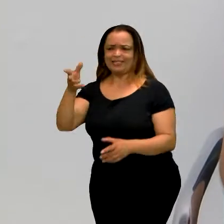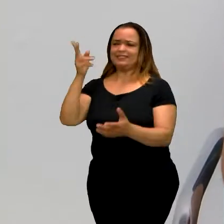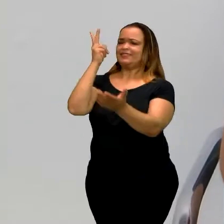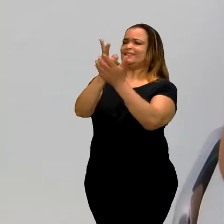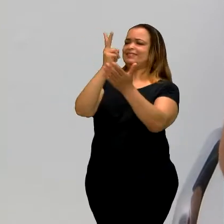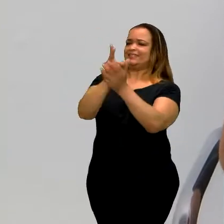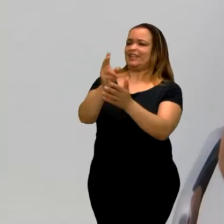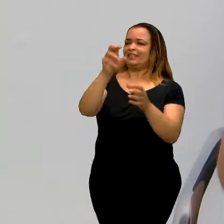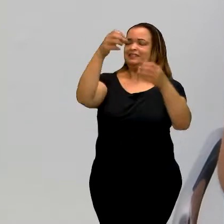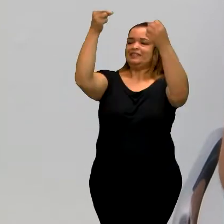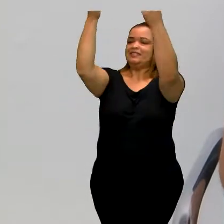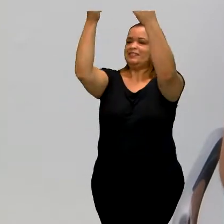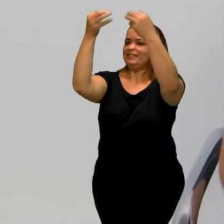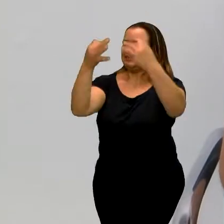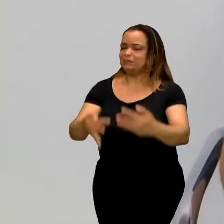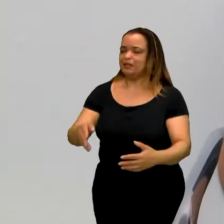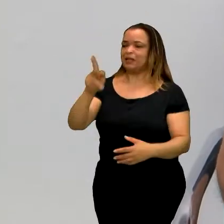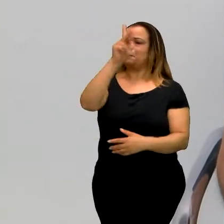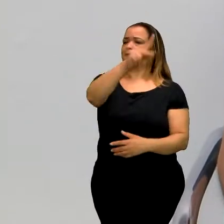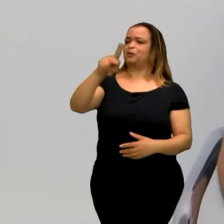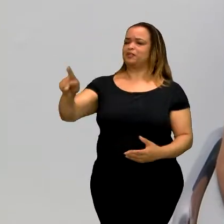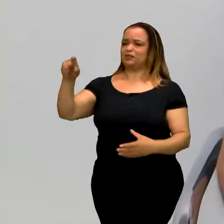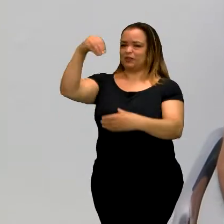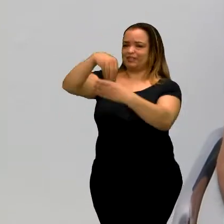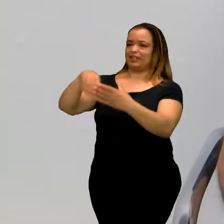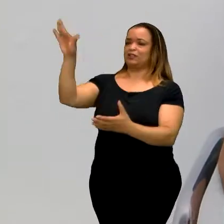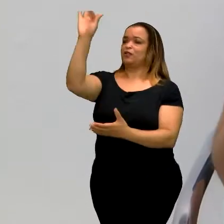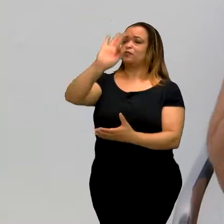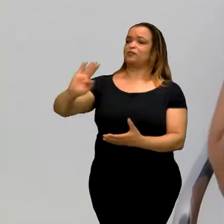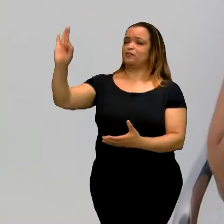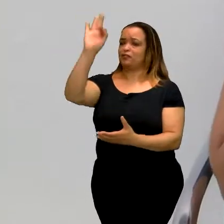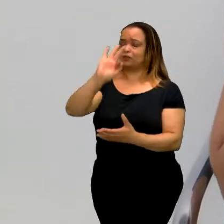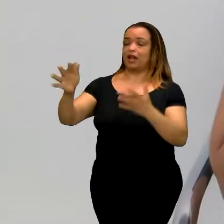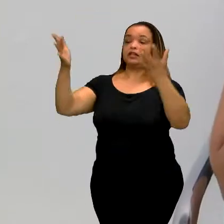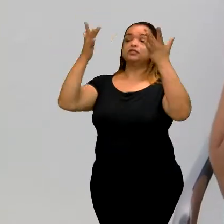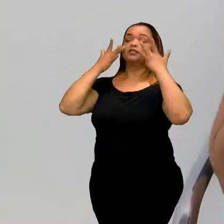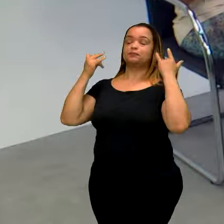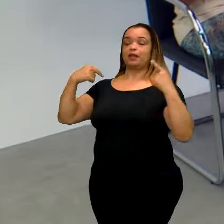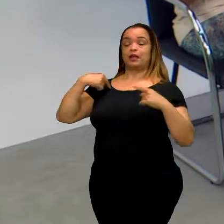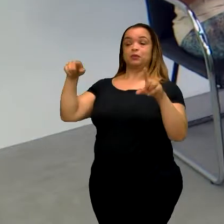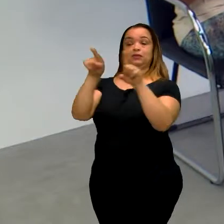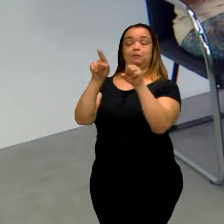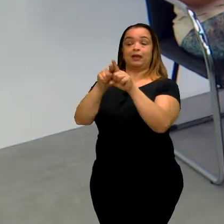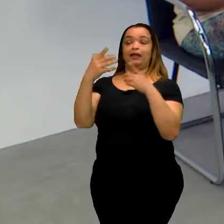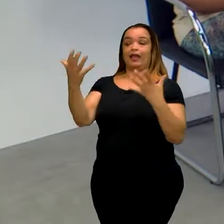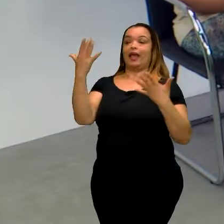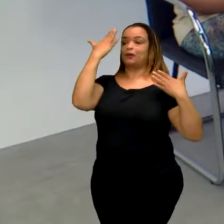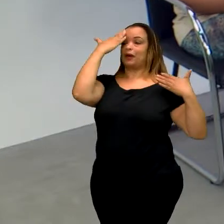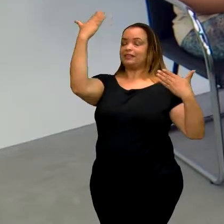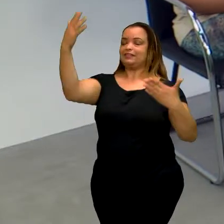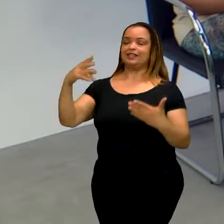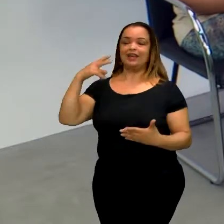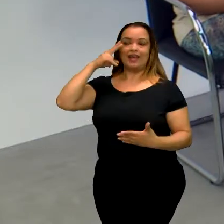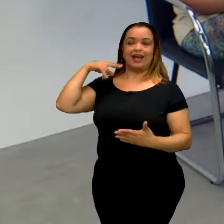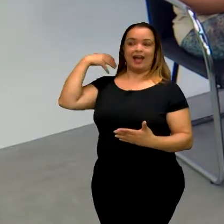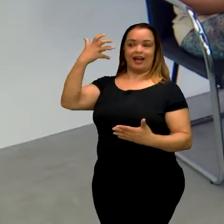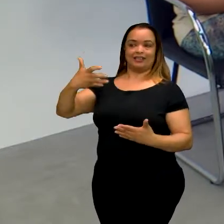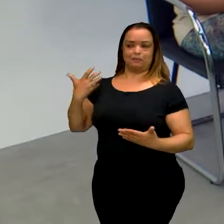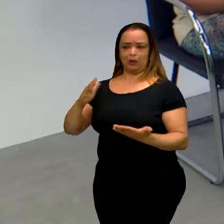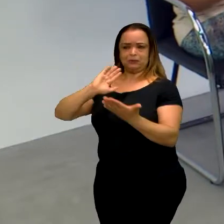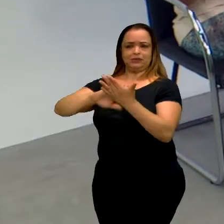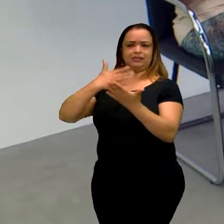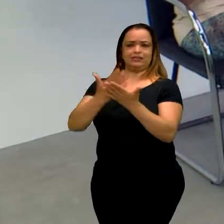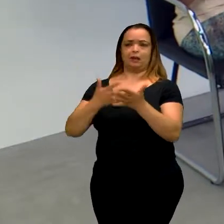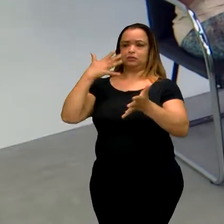área, trabalha na inclusão. E eu também quero agradecer aqui a nossa intérprete de Libras,